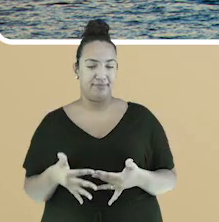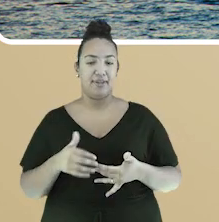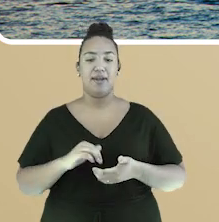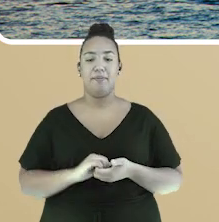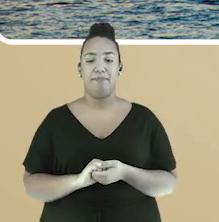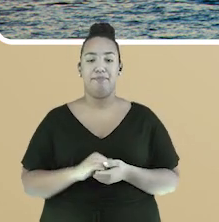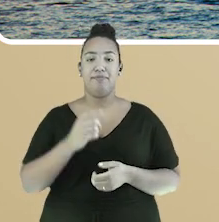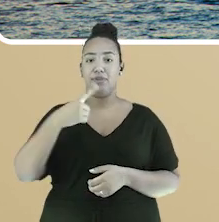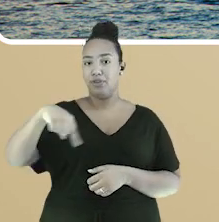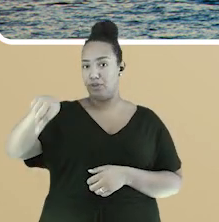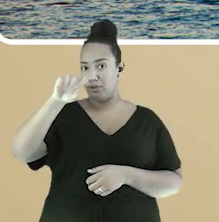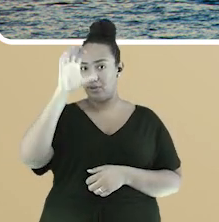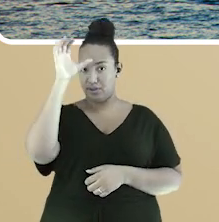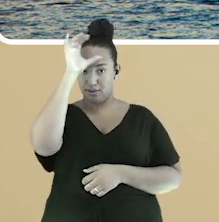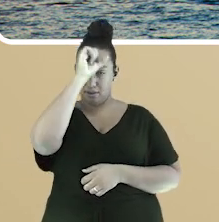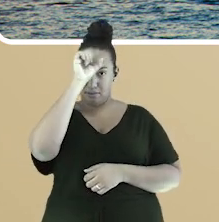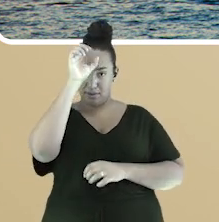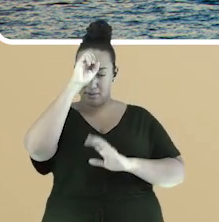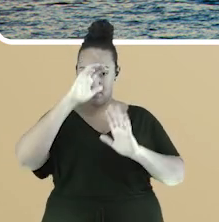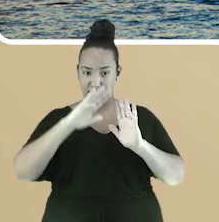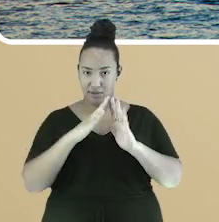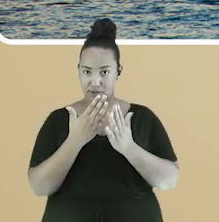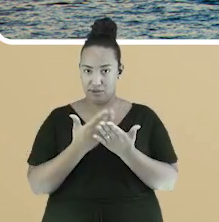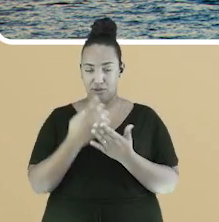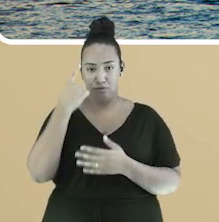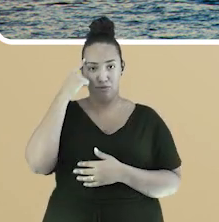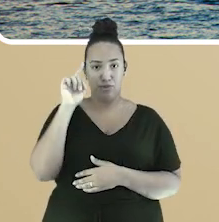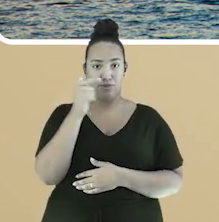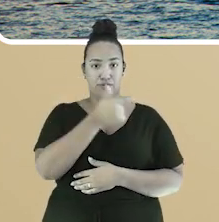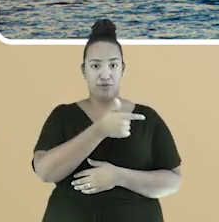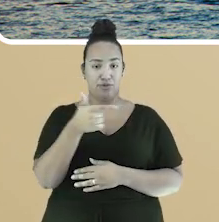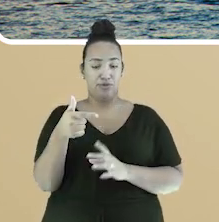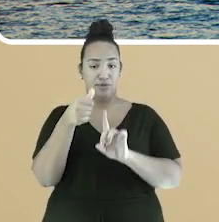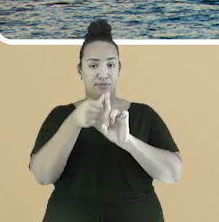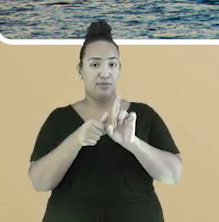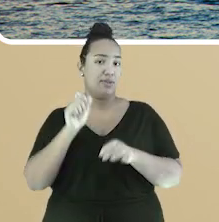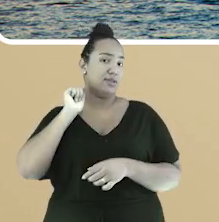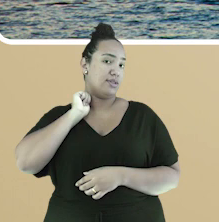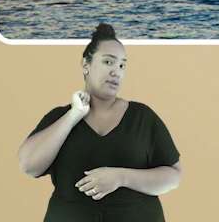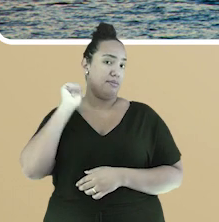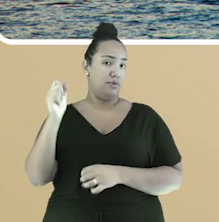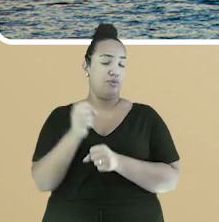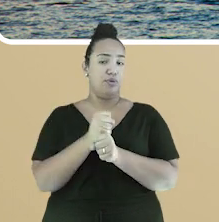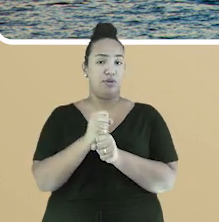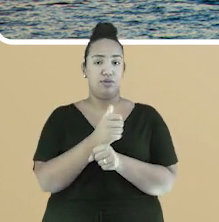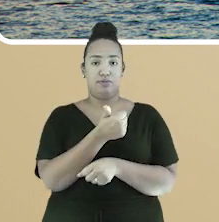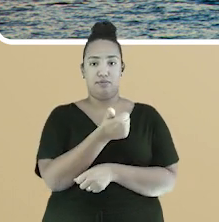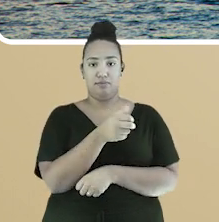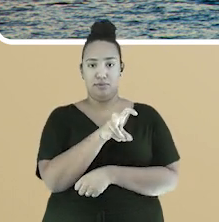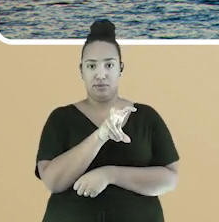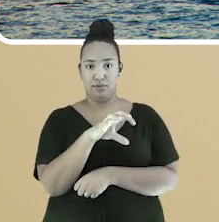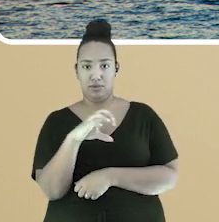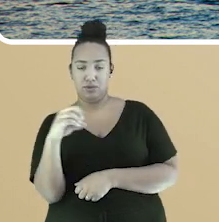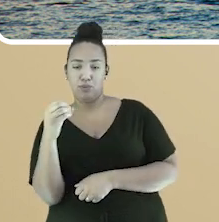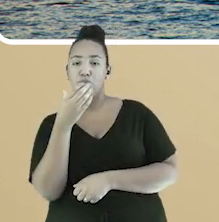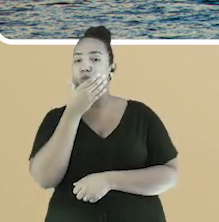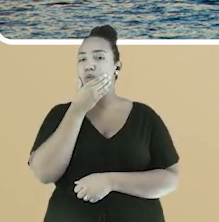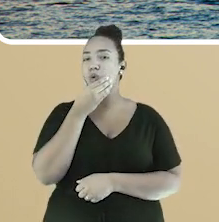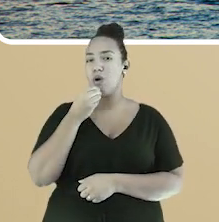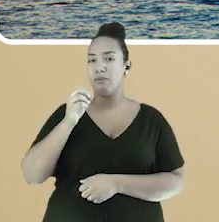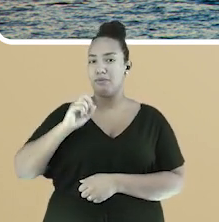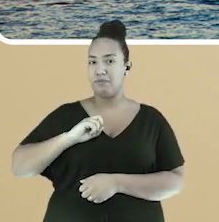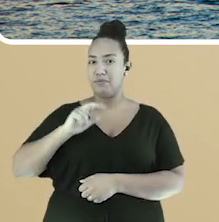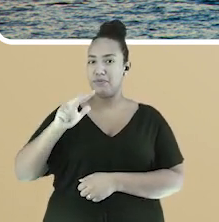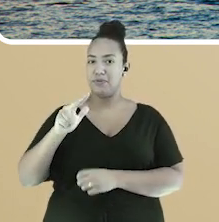A gente aprende na escola que em 22 de abril de 1500, Pedro Alves Cabral, um navegador português,